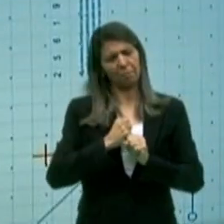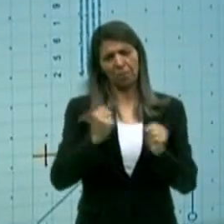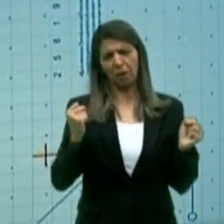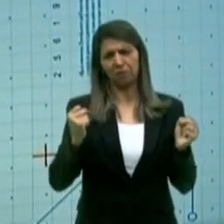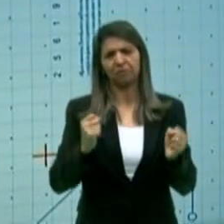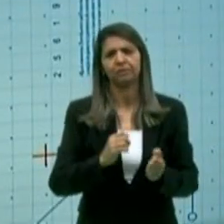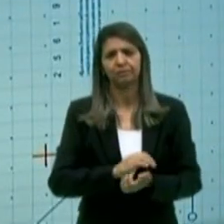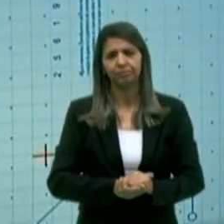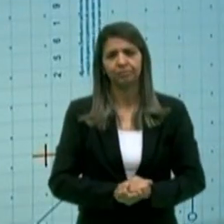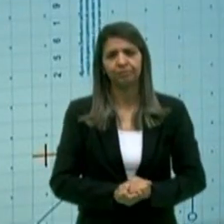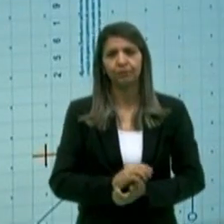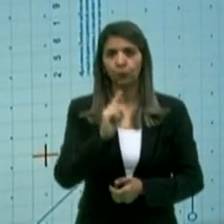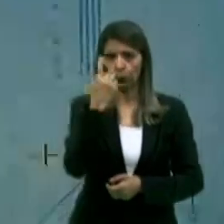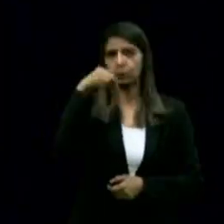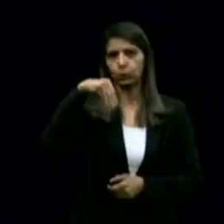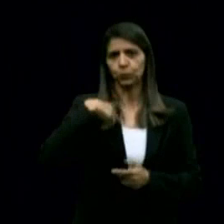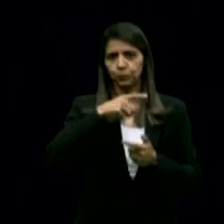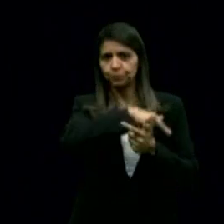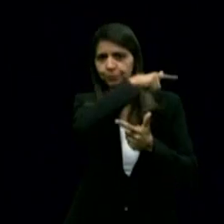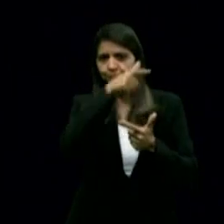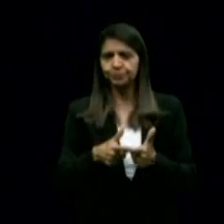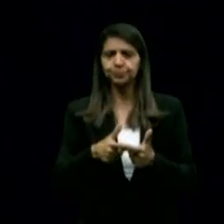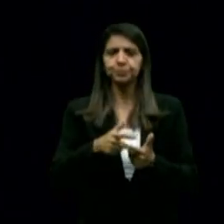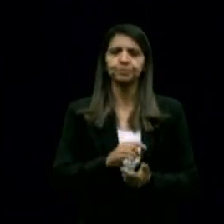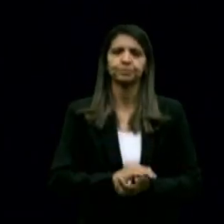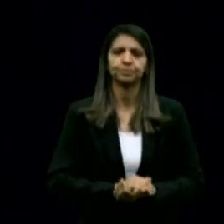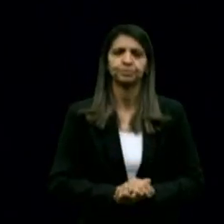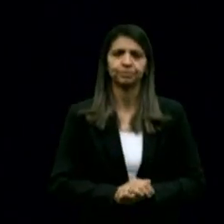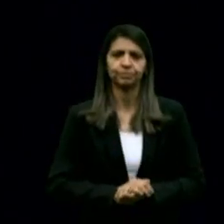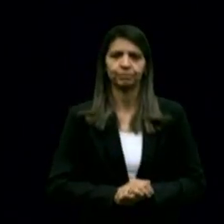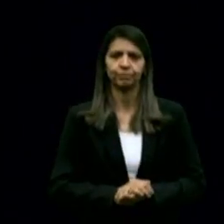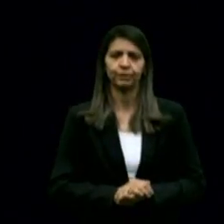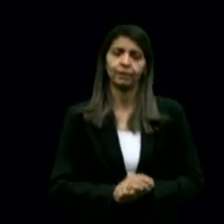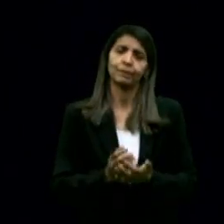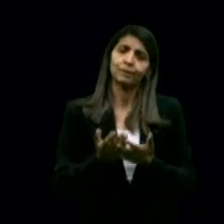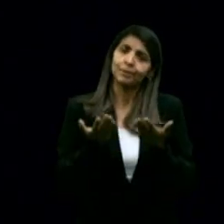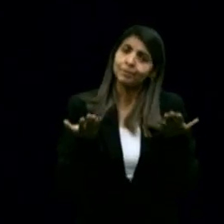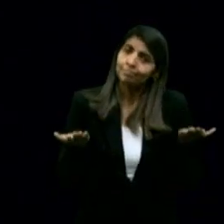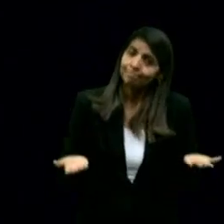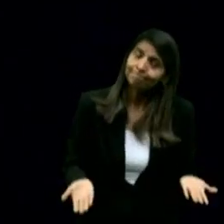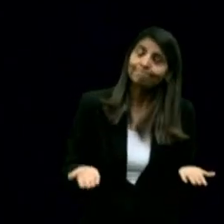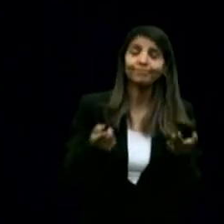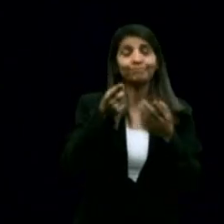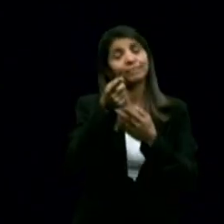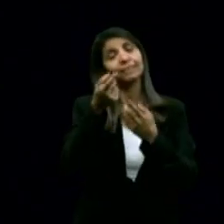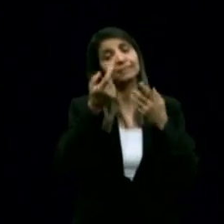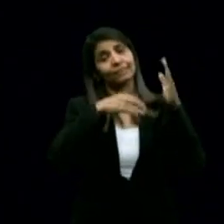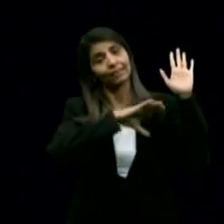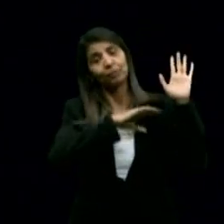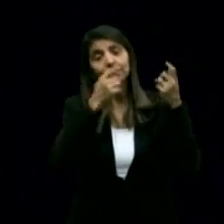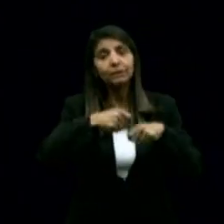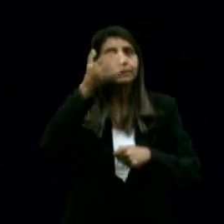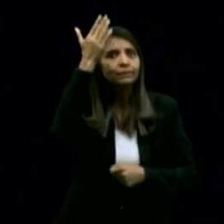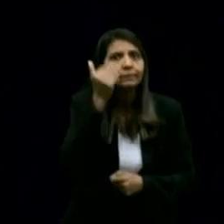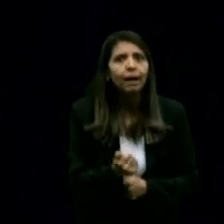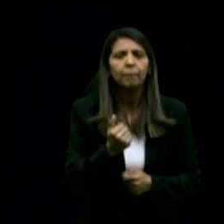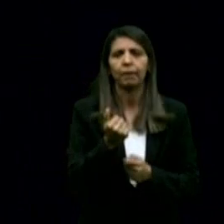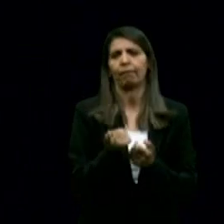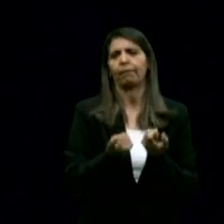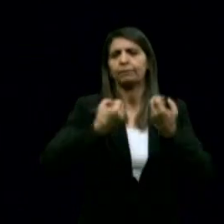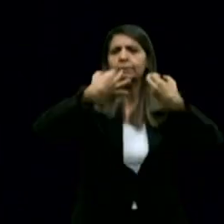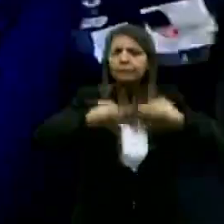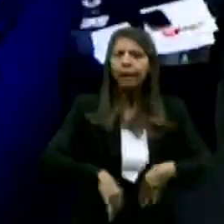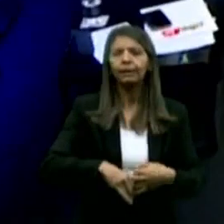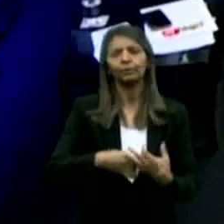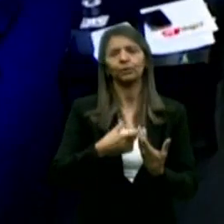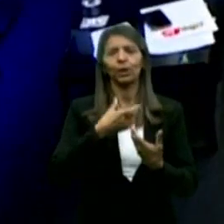Réplica, um minuto. É, candidato, quando um dia o senhor se informar sobre os dados da saúde na Paraíba, a gente pode